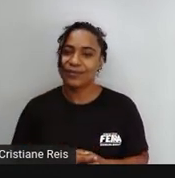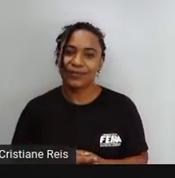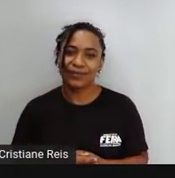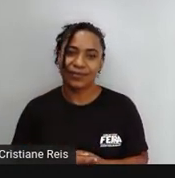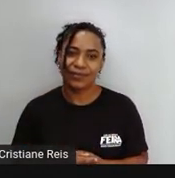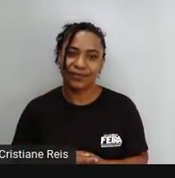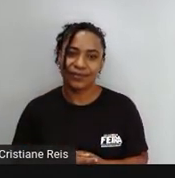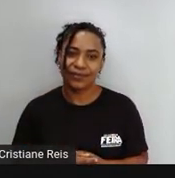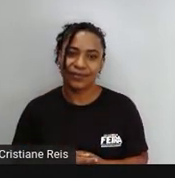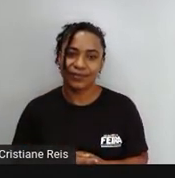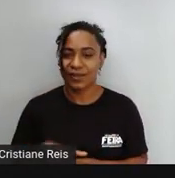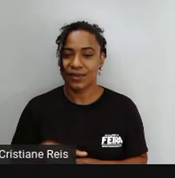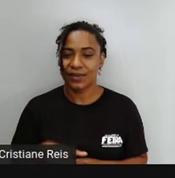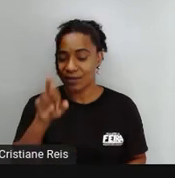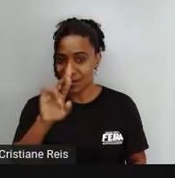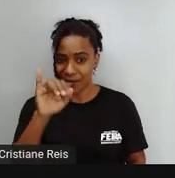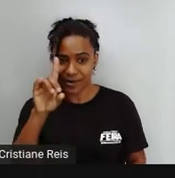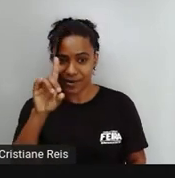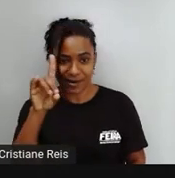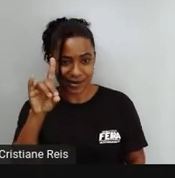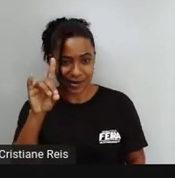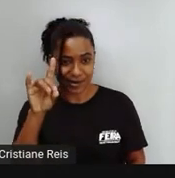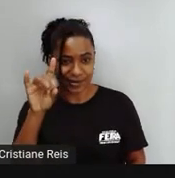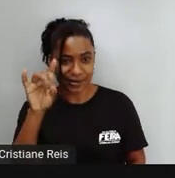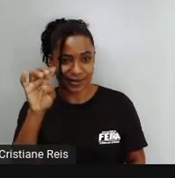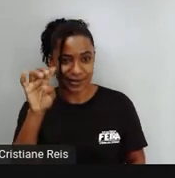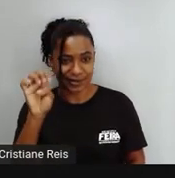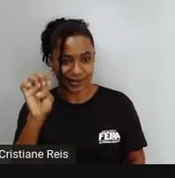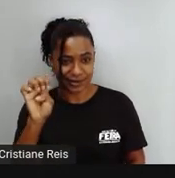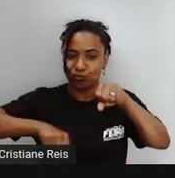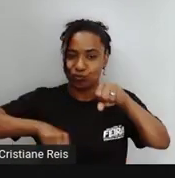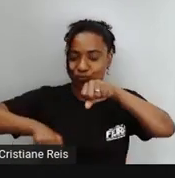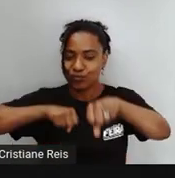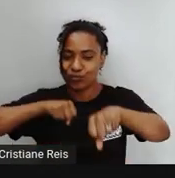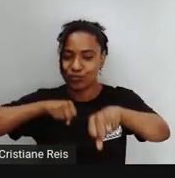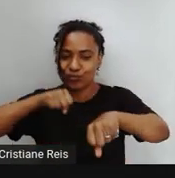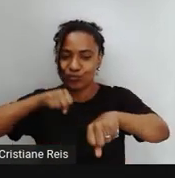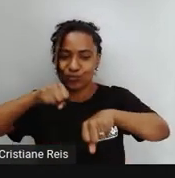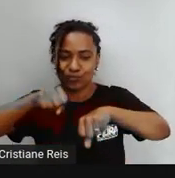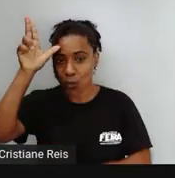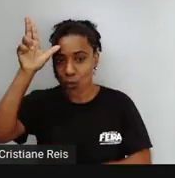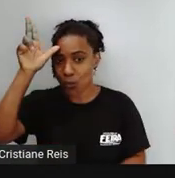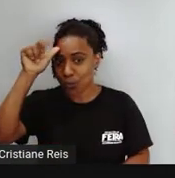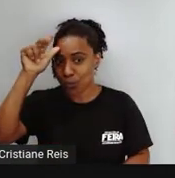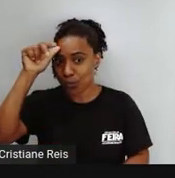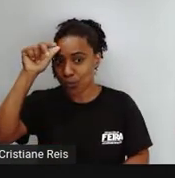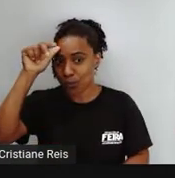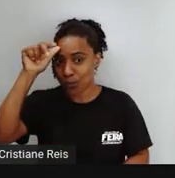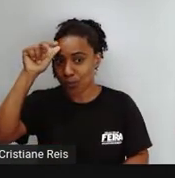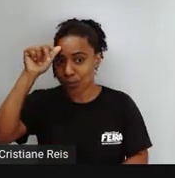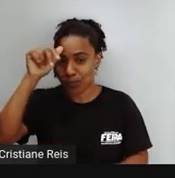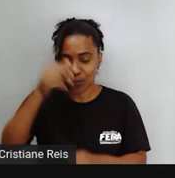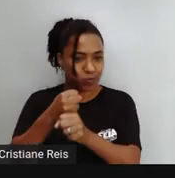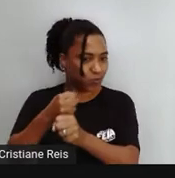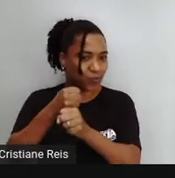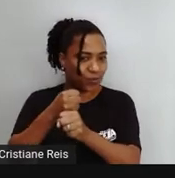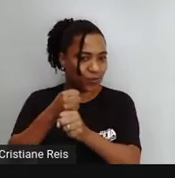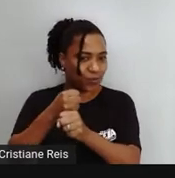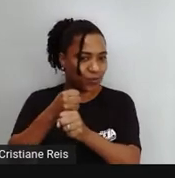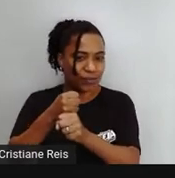Ride Pedalar Ou cavalgar Depende do contexto And